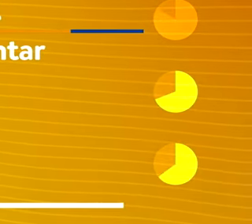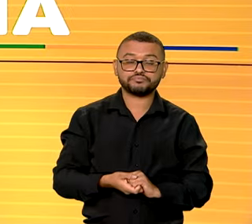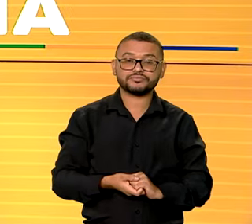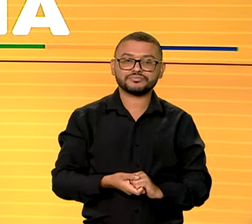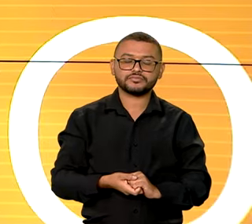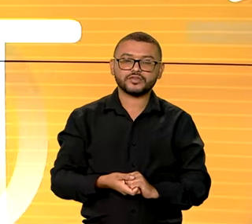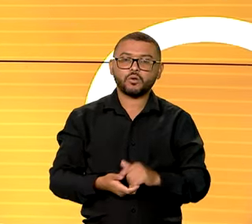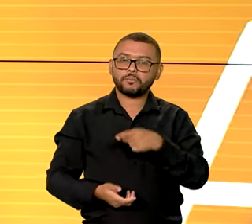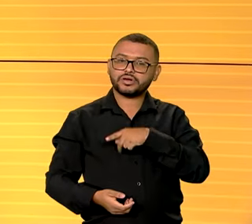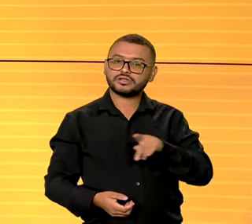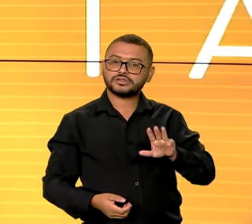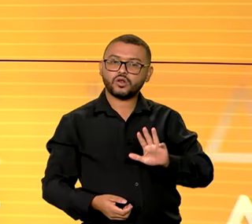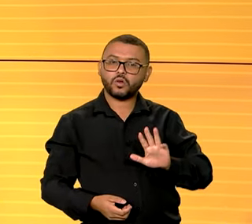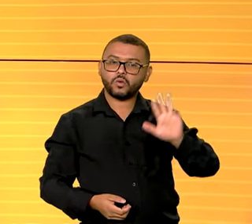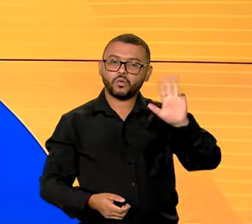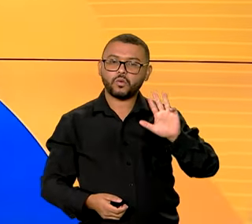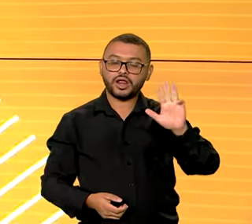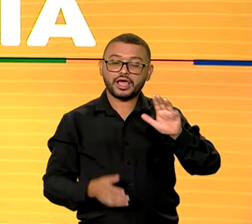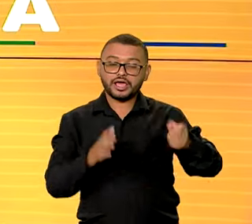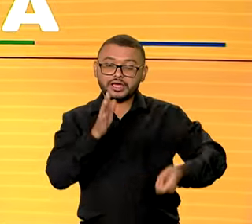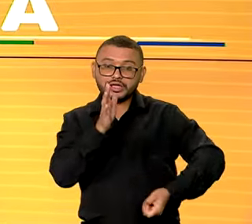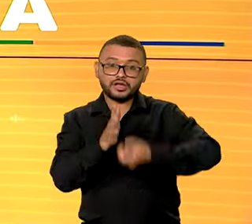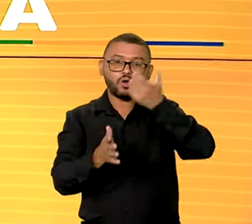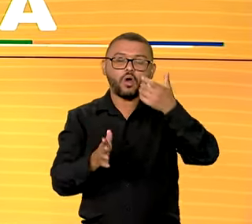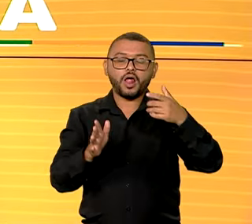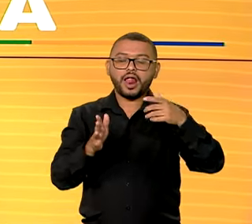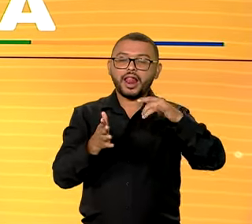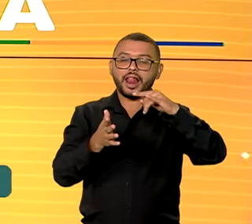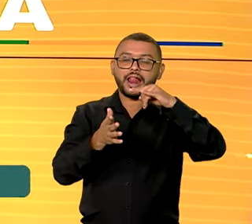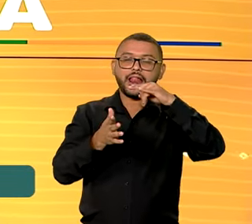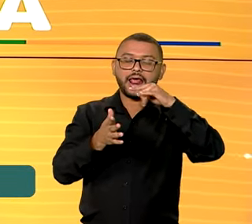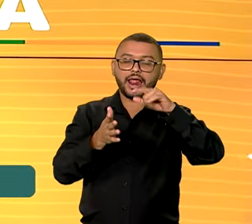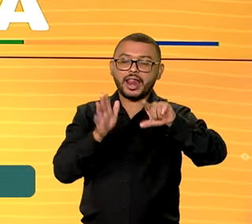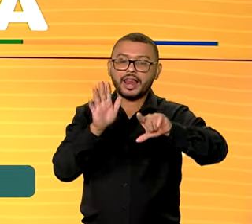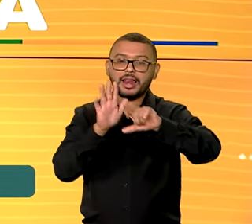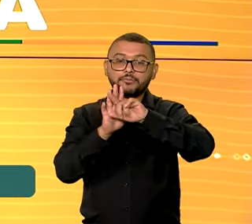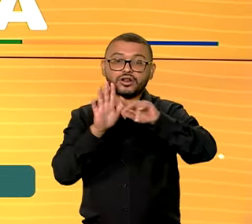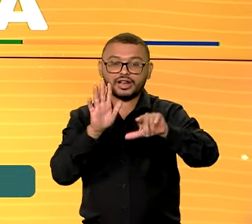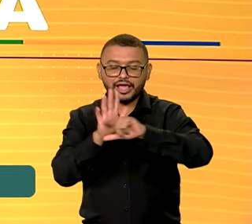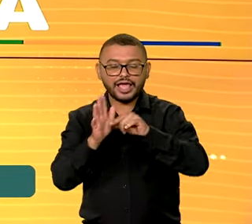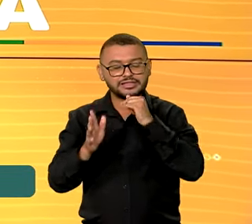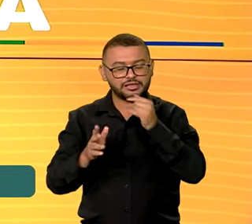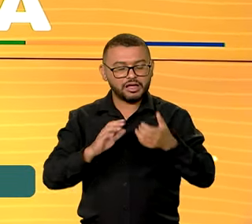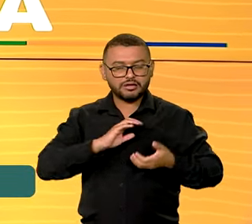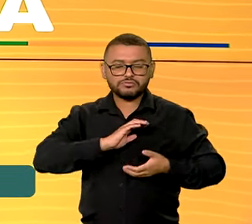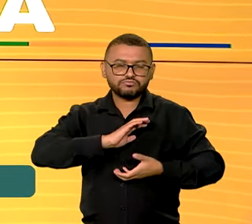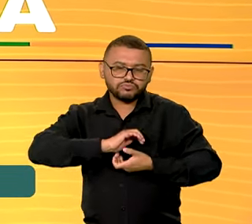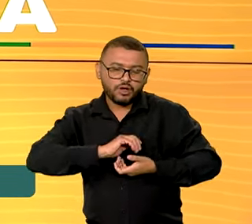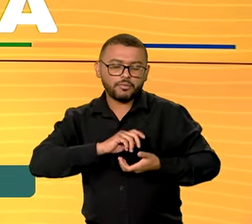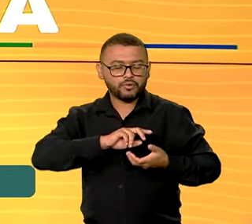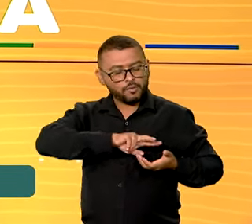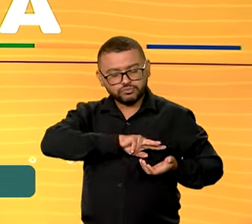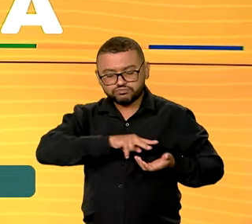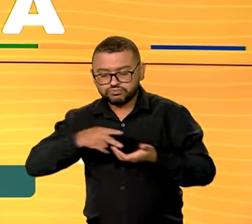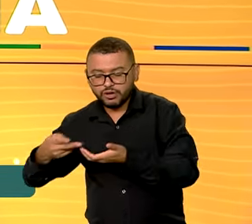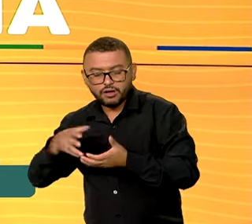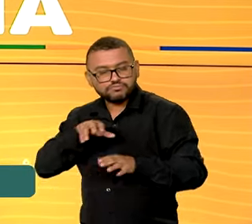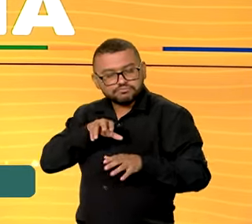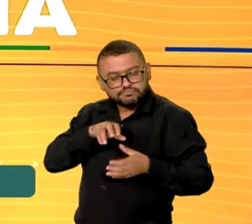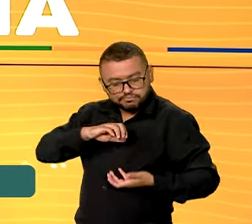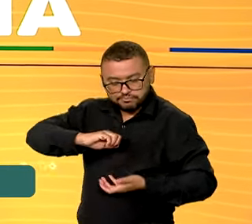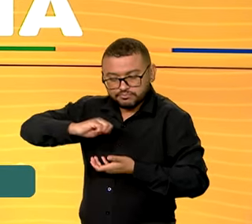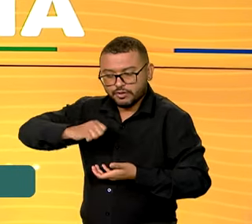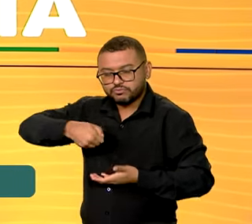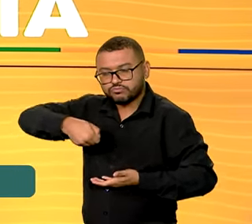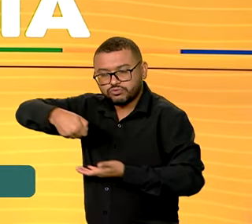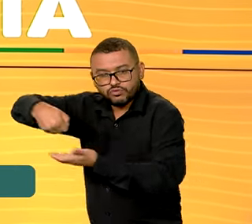E o presidente Lula sancionou uma lei que dá prioridade no transporte de órgãos para transplantes. A medida vale